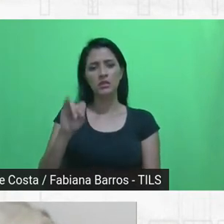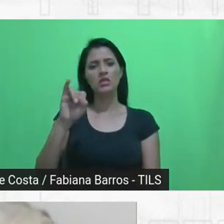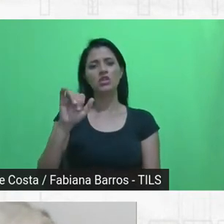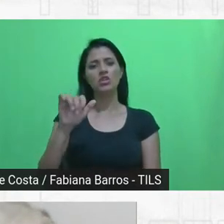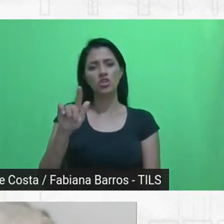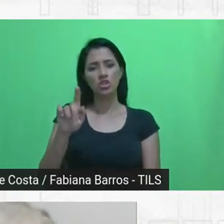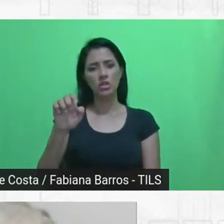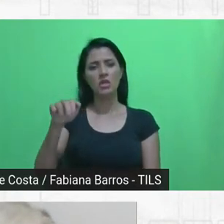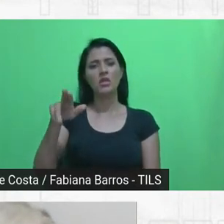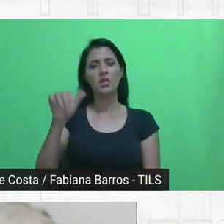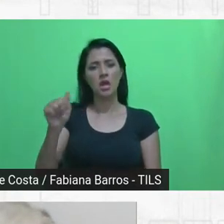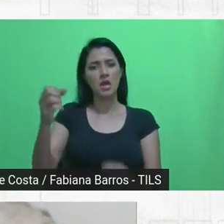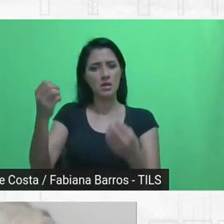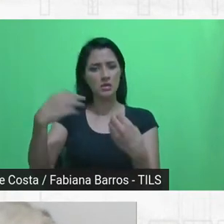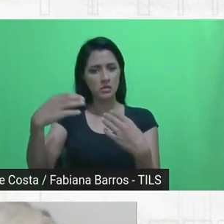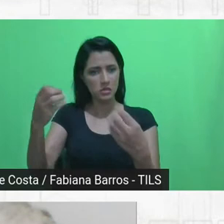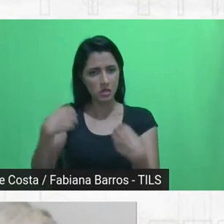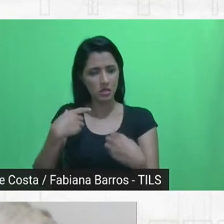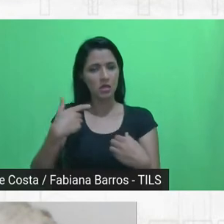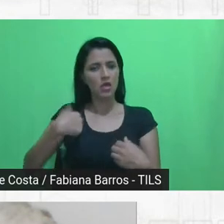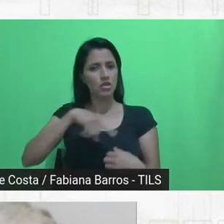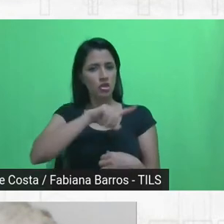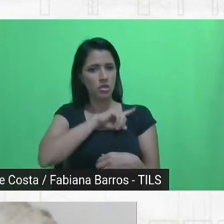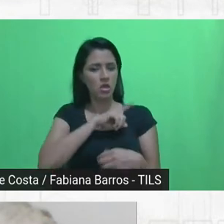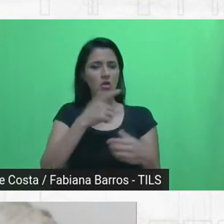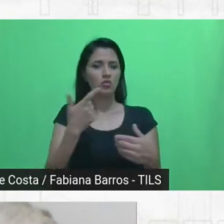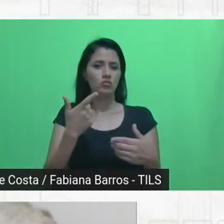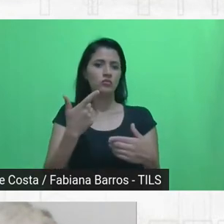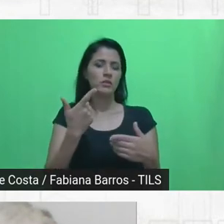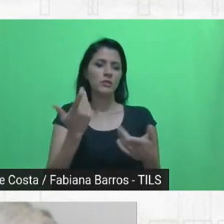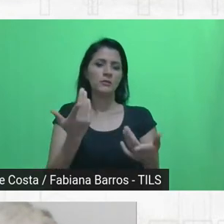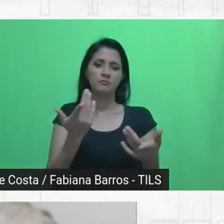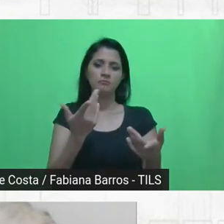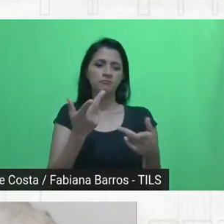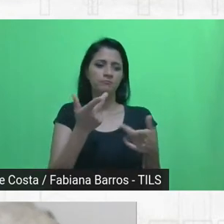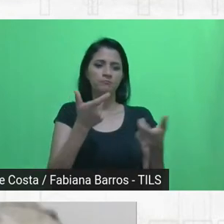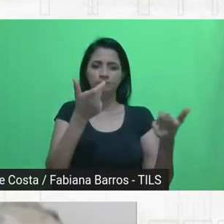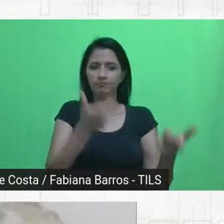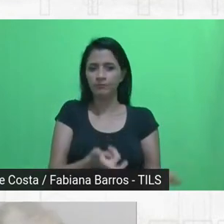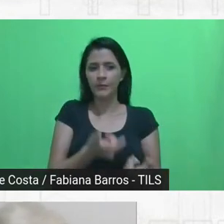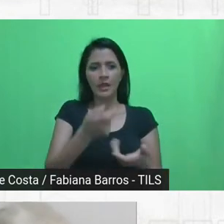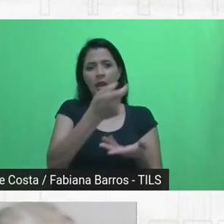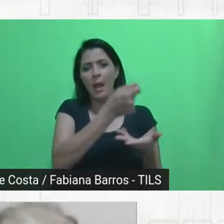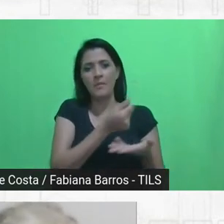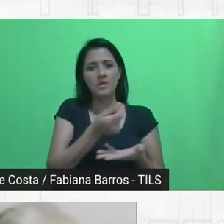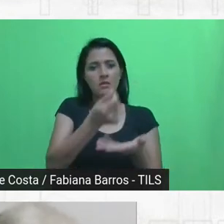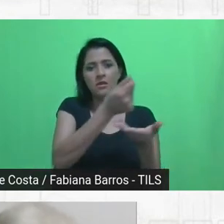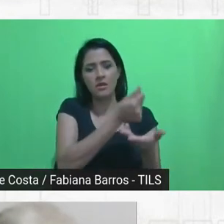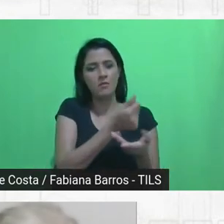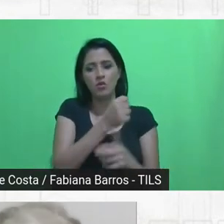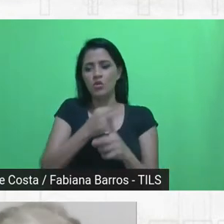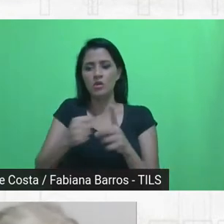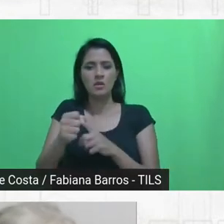primordialmente capitalista e o socialismo há que se fazer pelos foros, quer dizer, não existe um núcleo